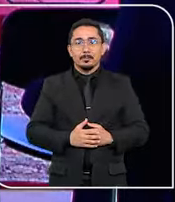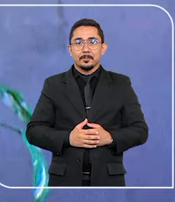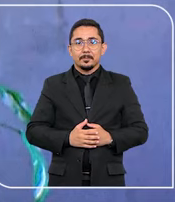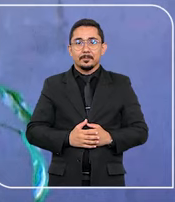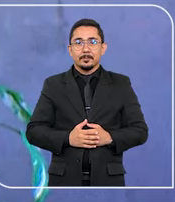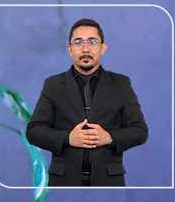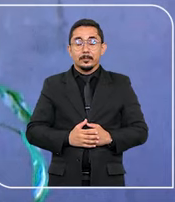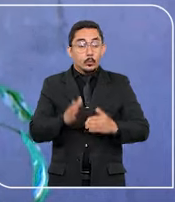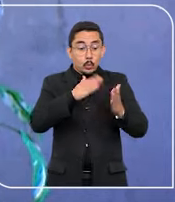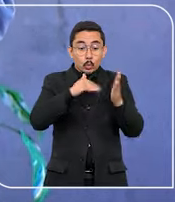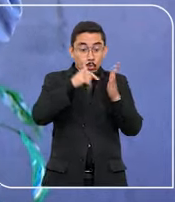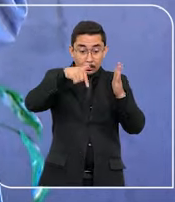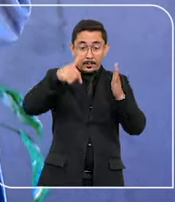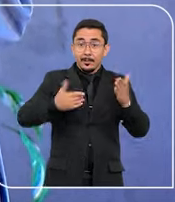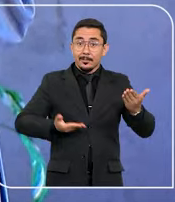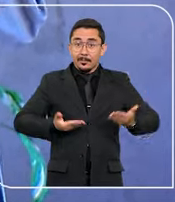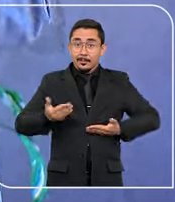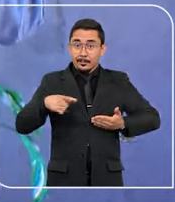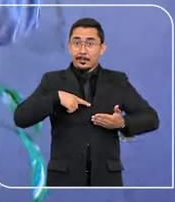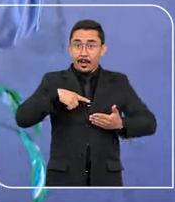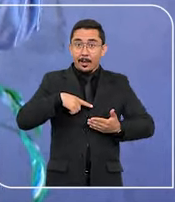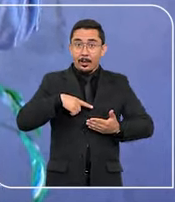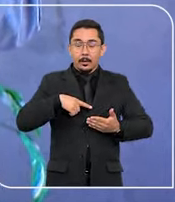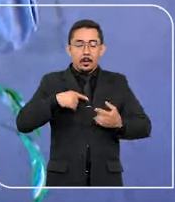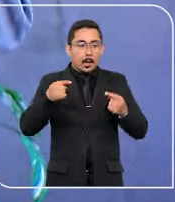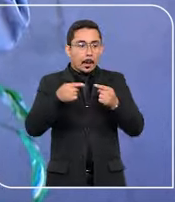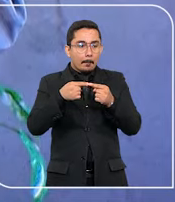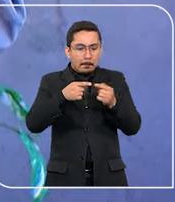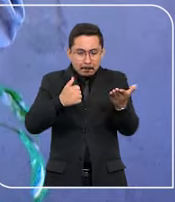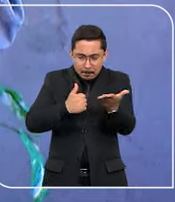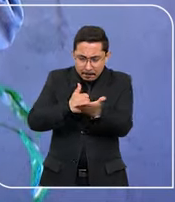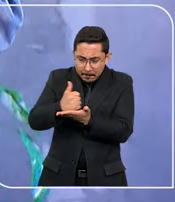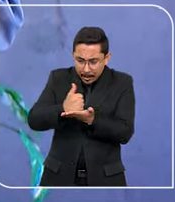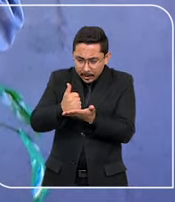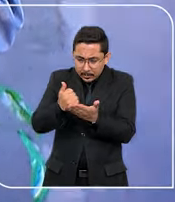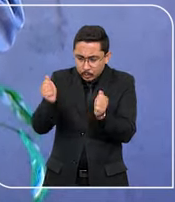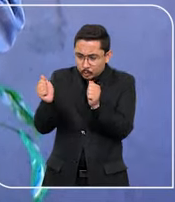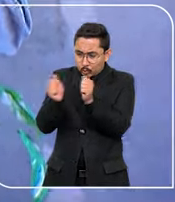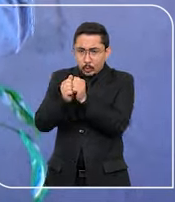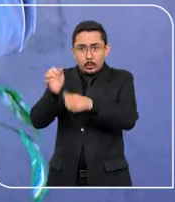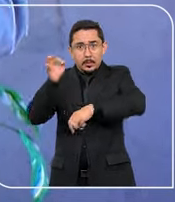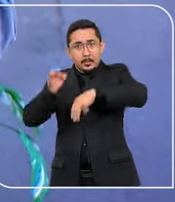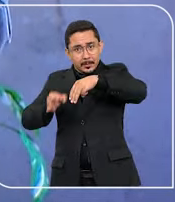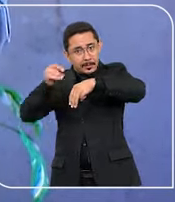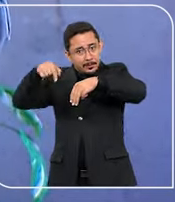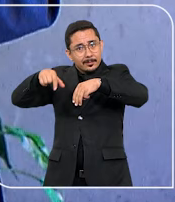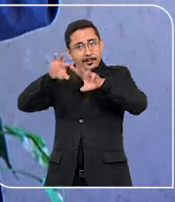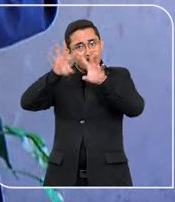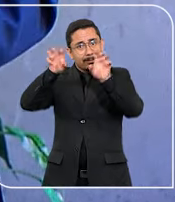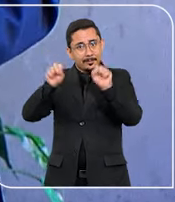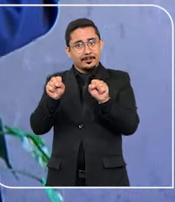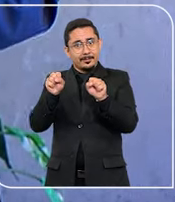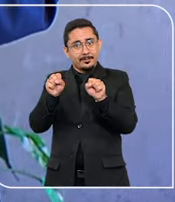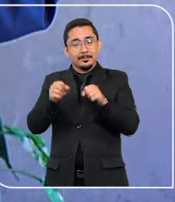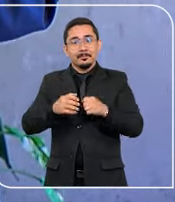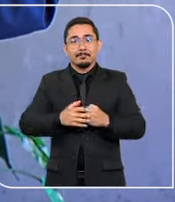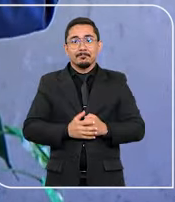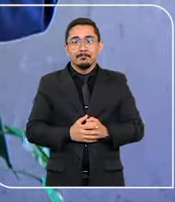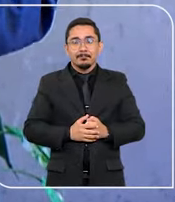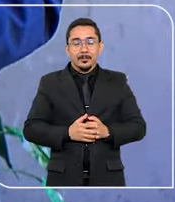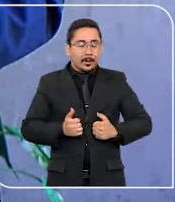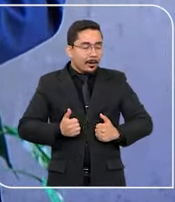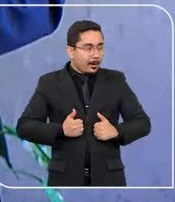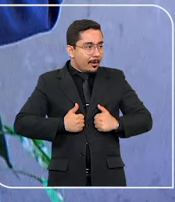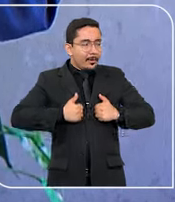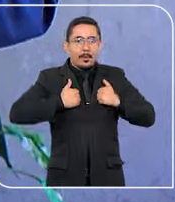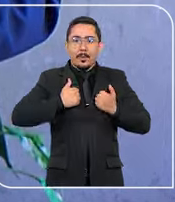Os nossos servidores é a base de sustentação ao lado dos ministros deste tribunal. Orgulho pelo seu